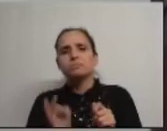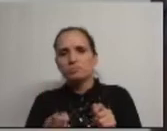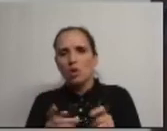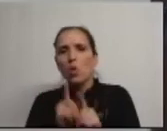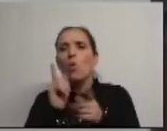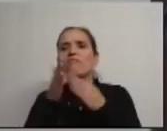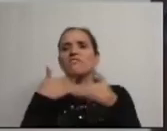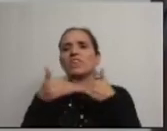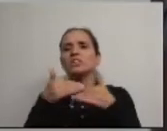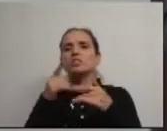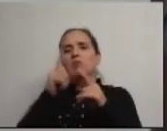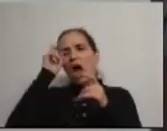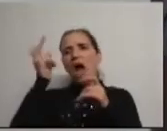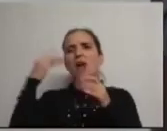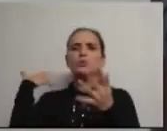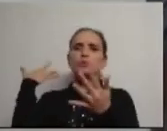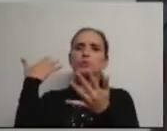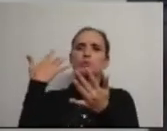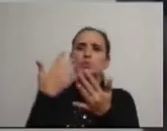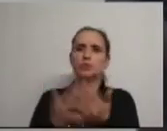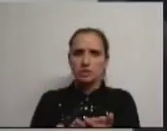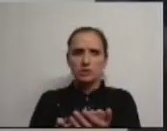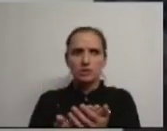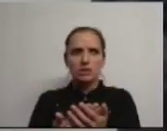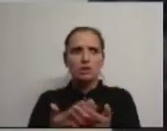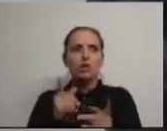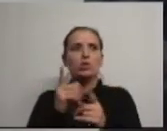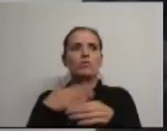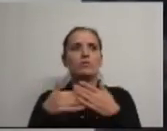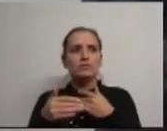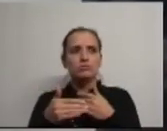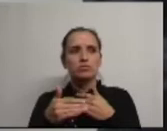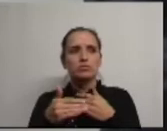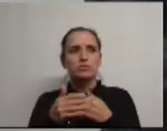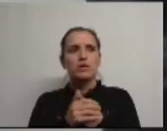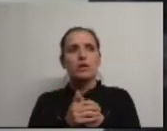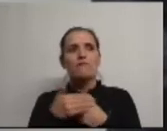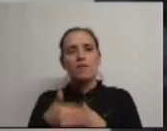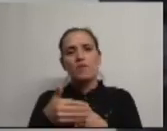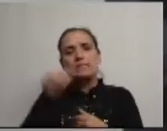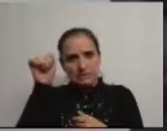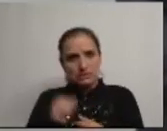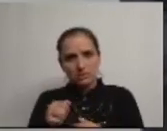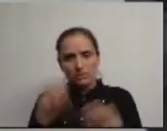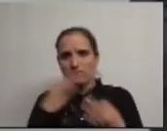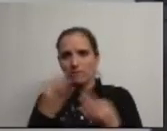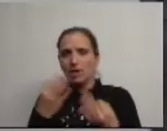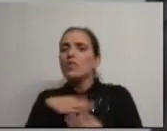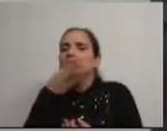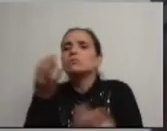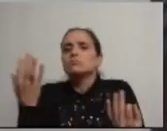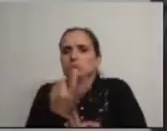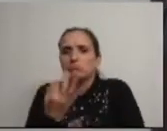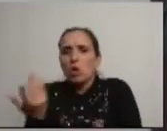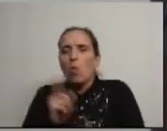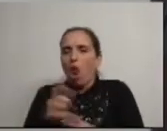o que fizemos ao longo destes anos e o que temos feito. Vamos sim dizer só que